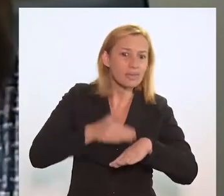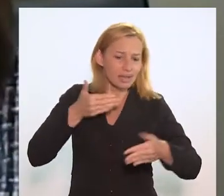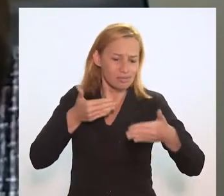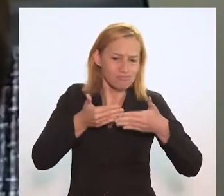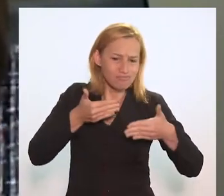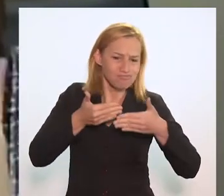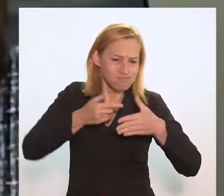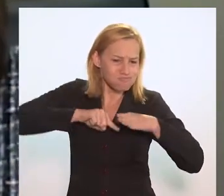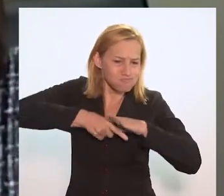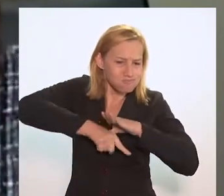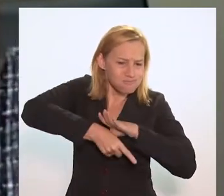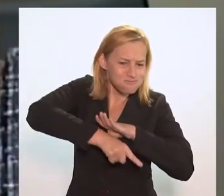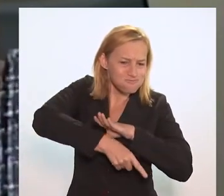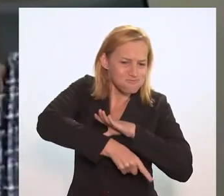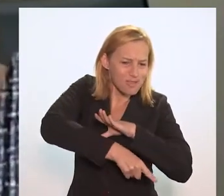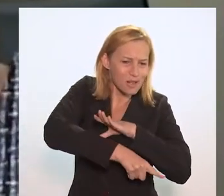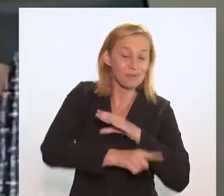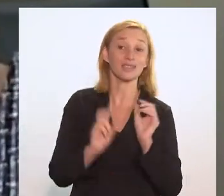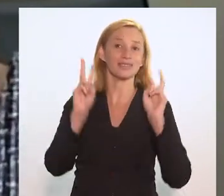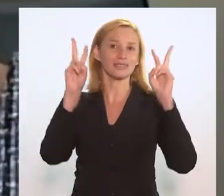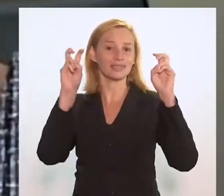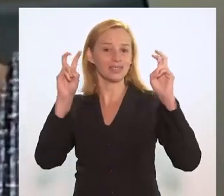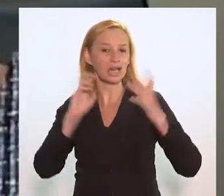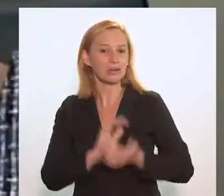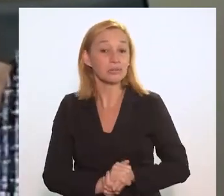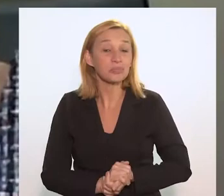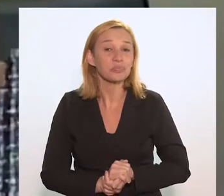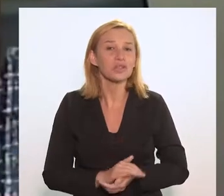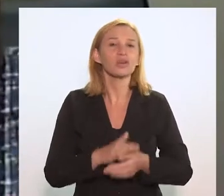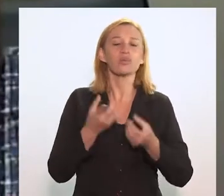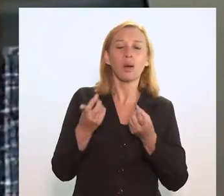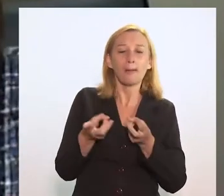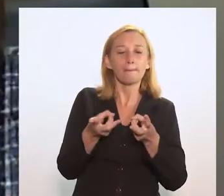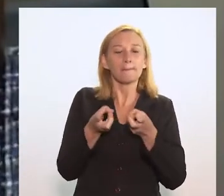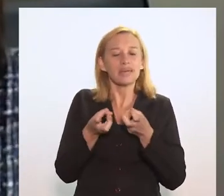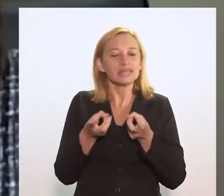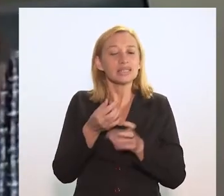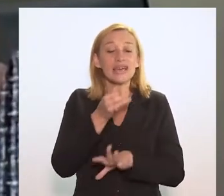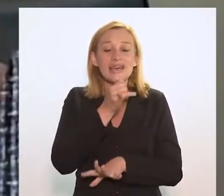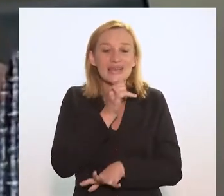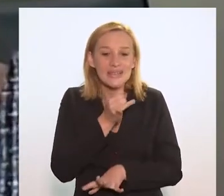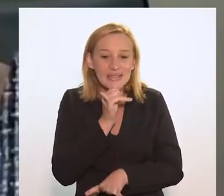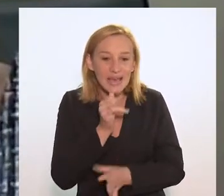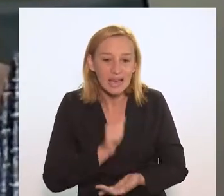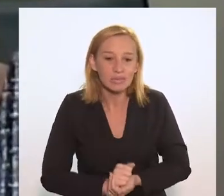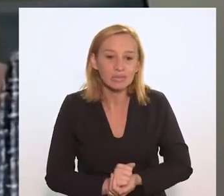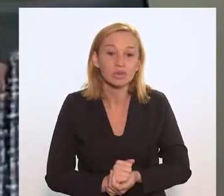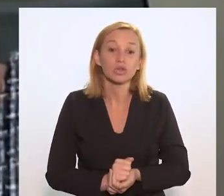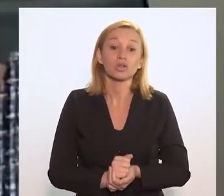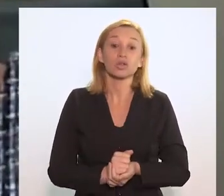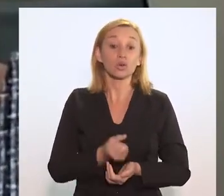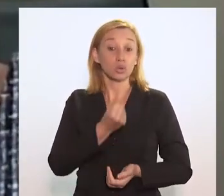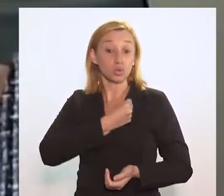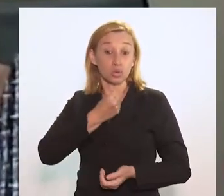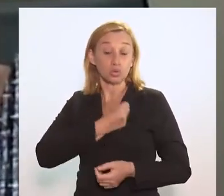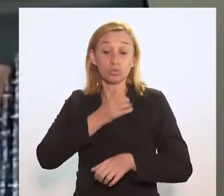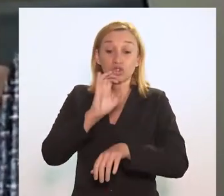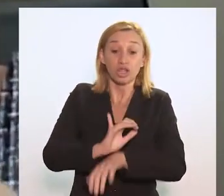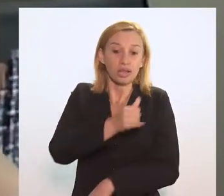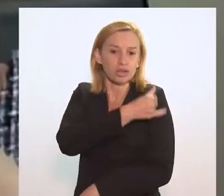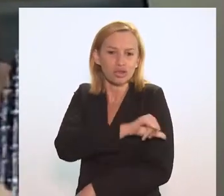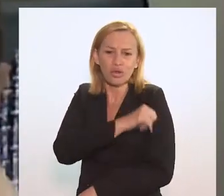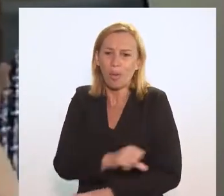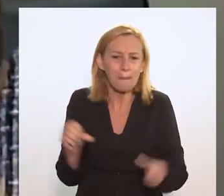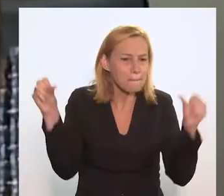aprofundávamos nesse tema. E começamos a perceber, por exemplo, que os dados do Estado do Rio de Janeiro